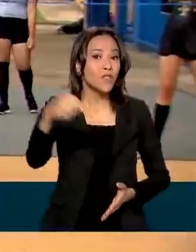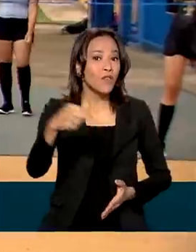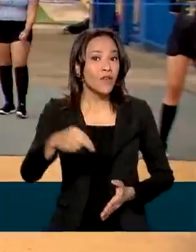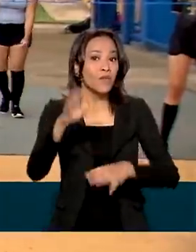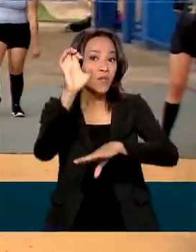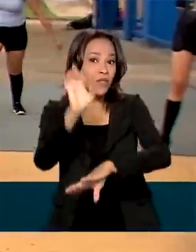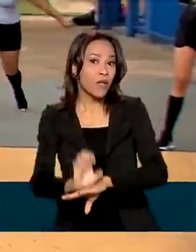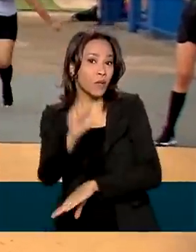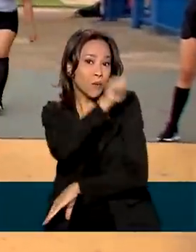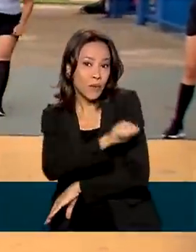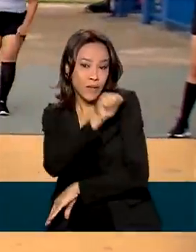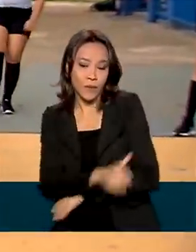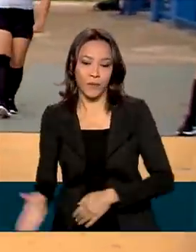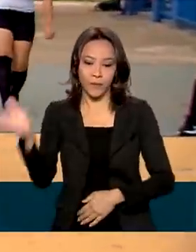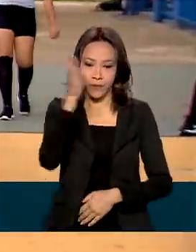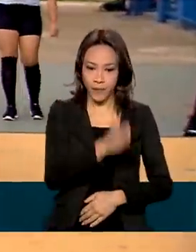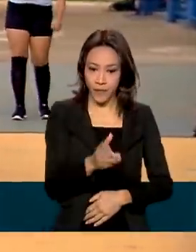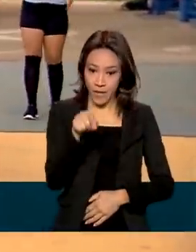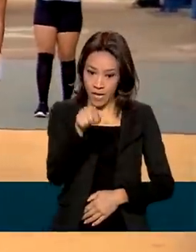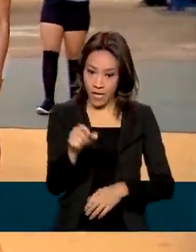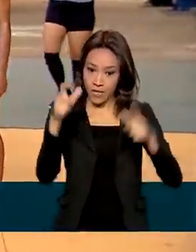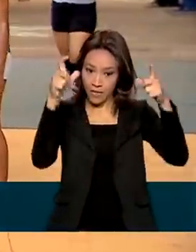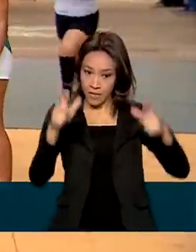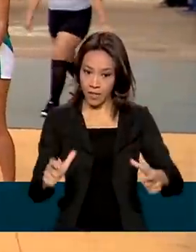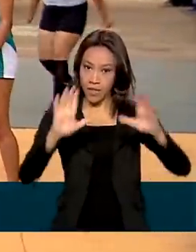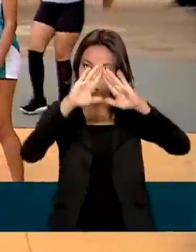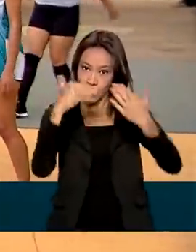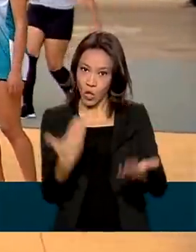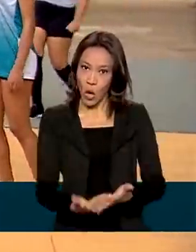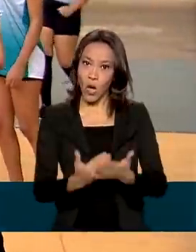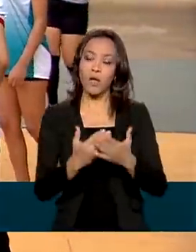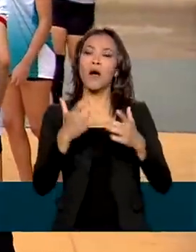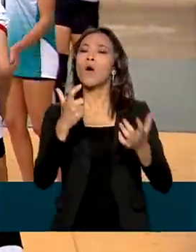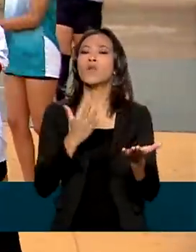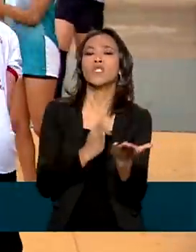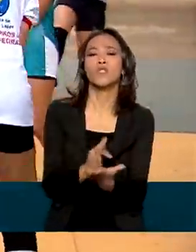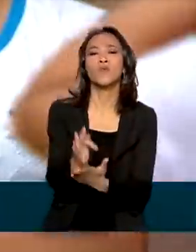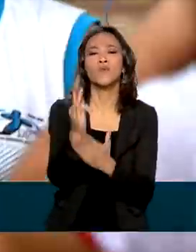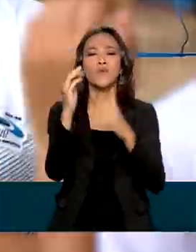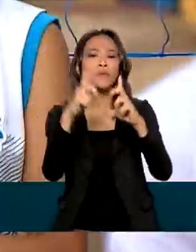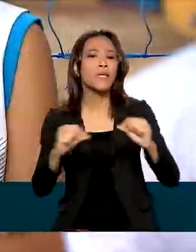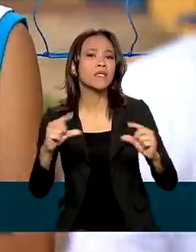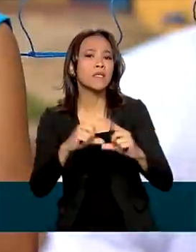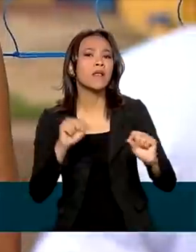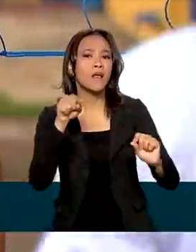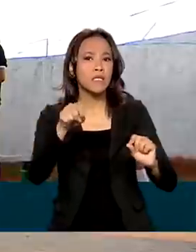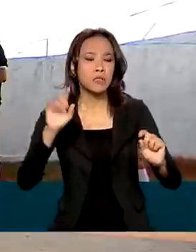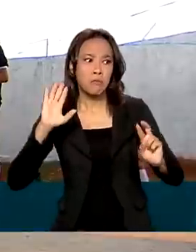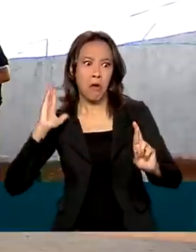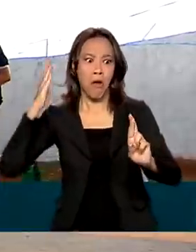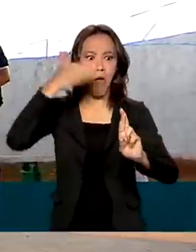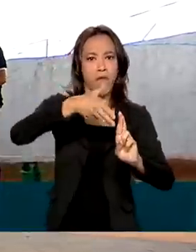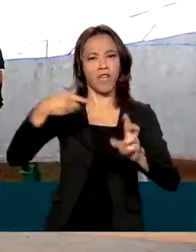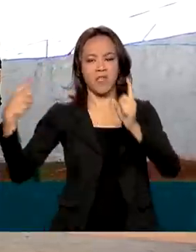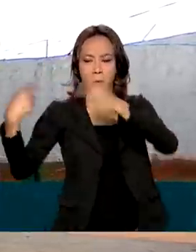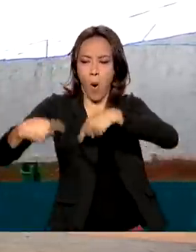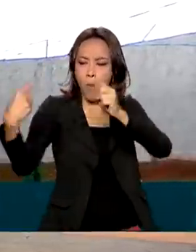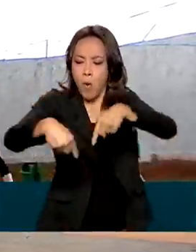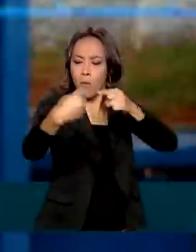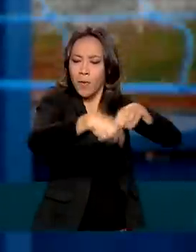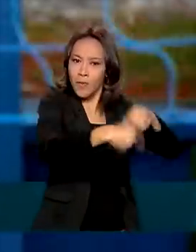O Centro de Ensino Fundamental 1 de Riacho Fundo, no Distrito Federal, é destaque em campeonatos